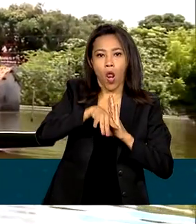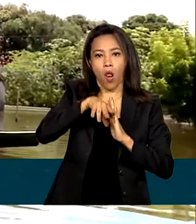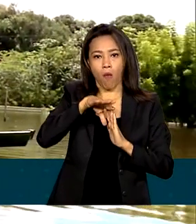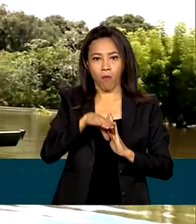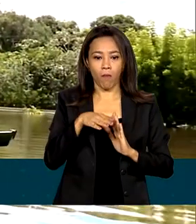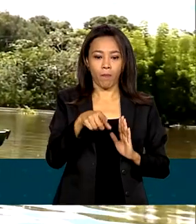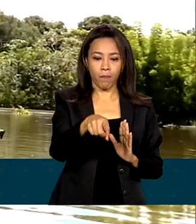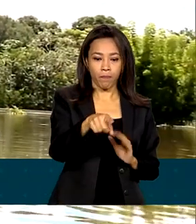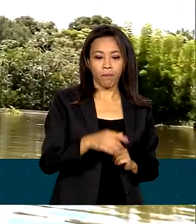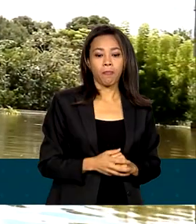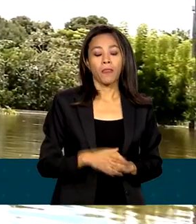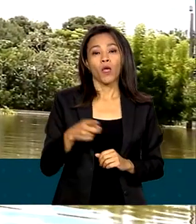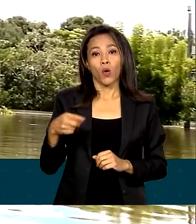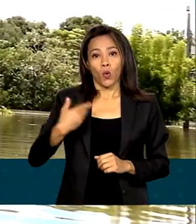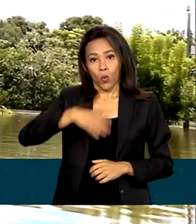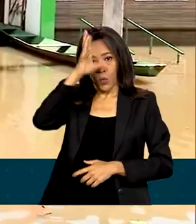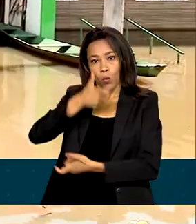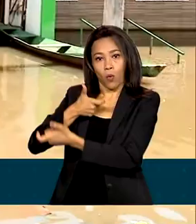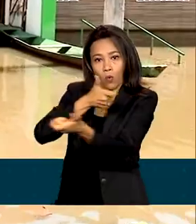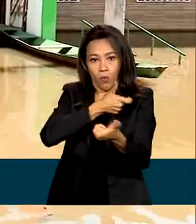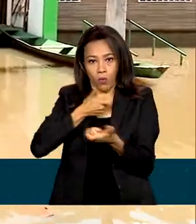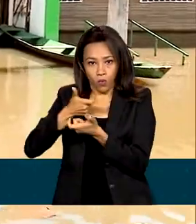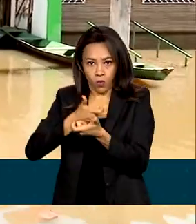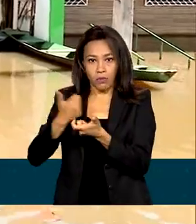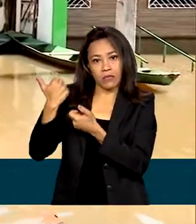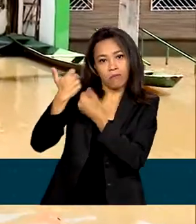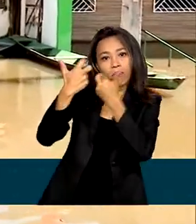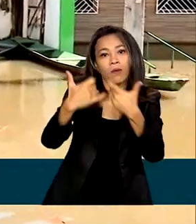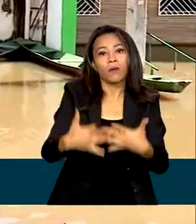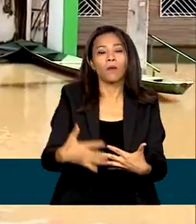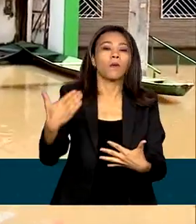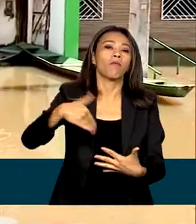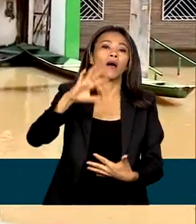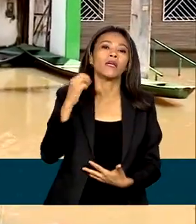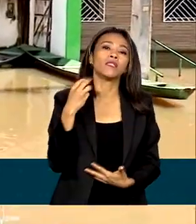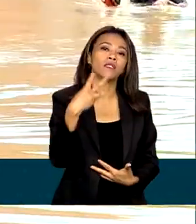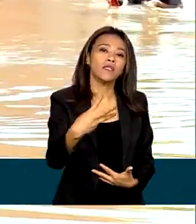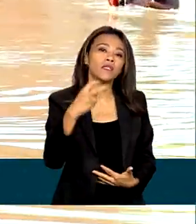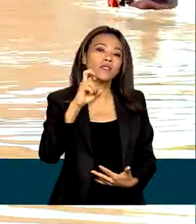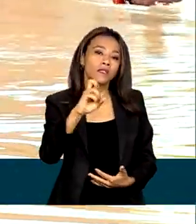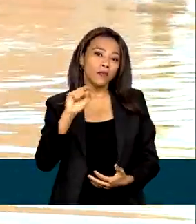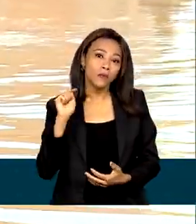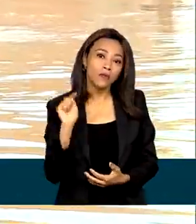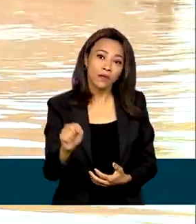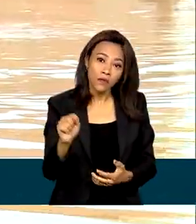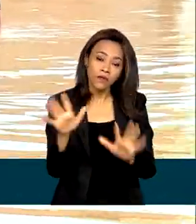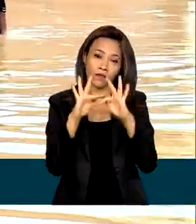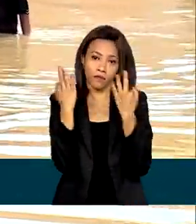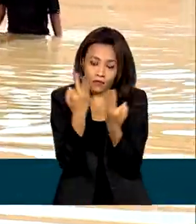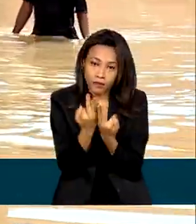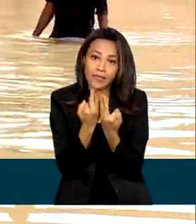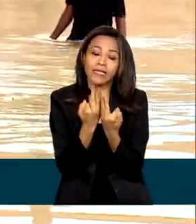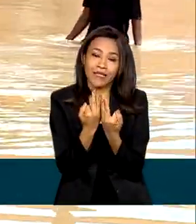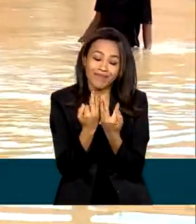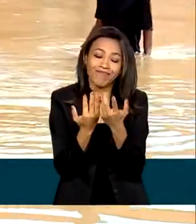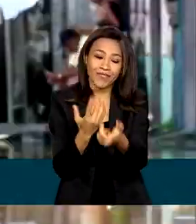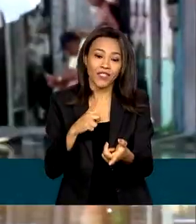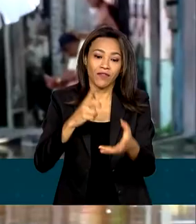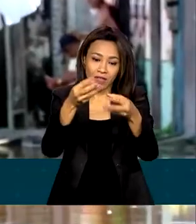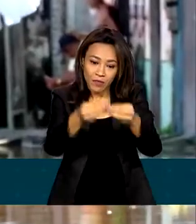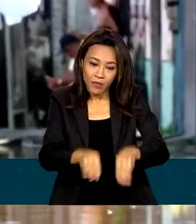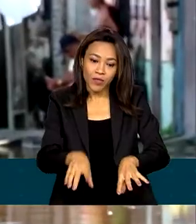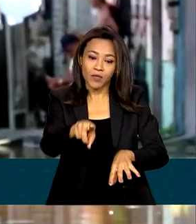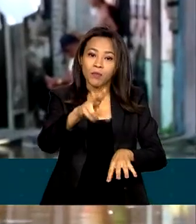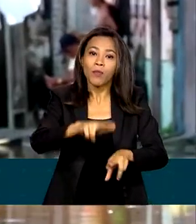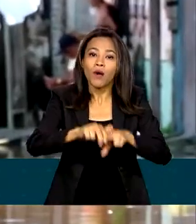do Corpo de Bombeiros do Estado, mais de 35 mil famílias foram afetadas pela elevação das águas.